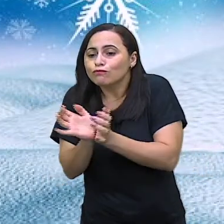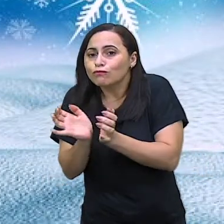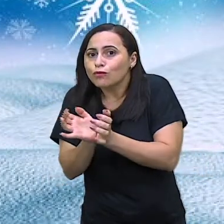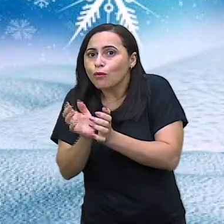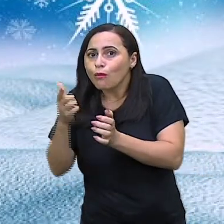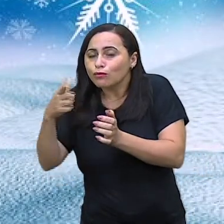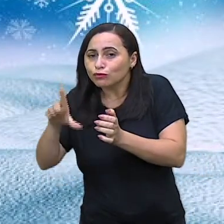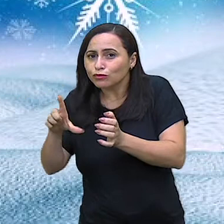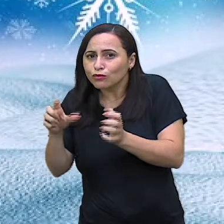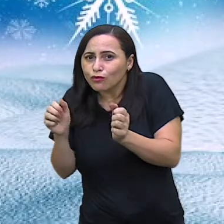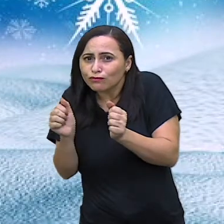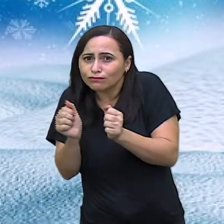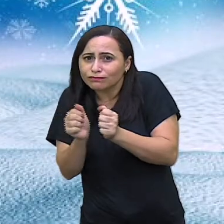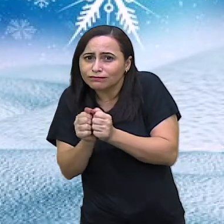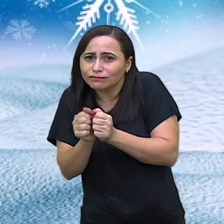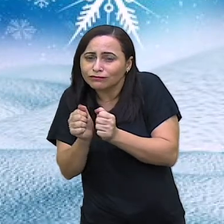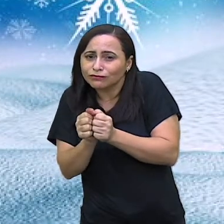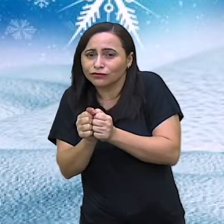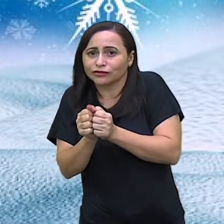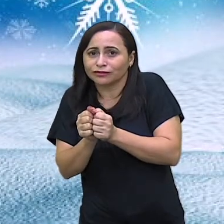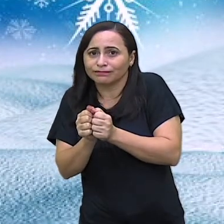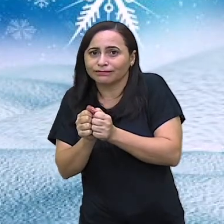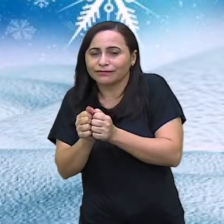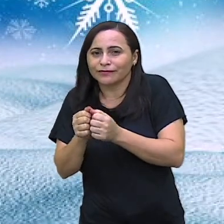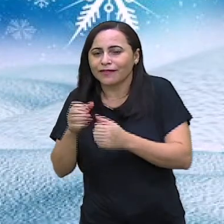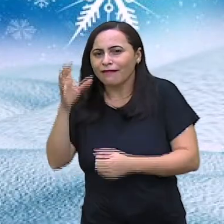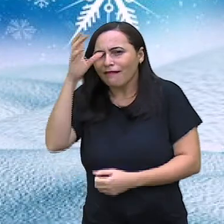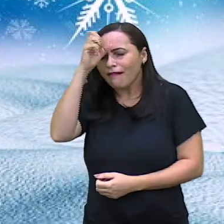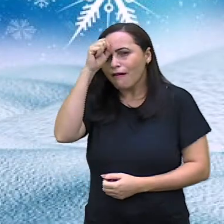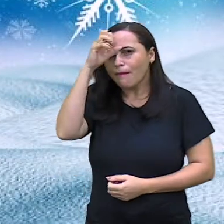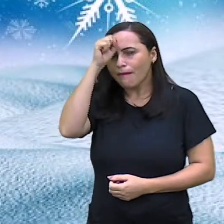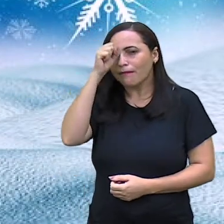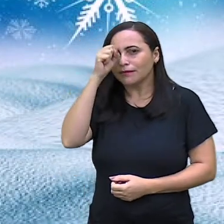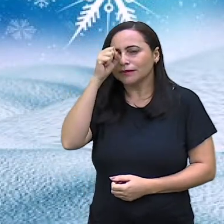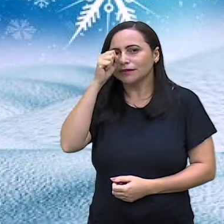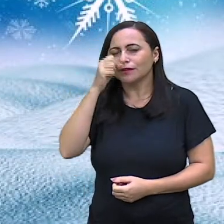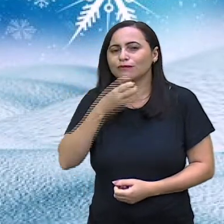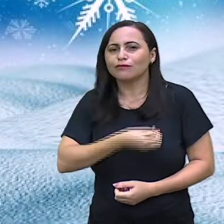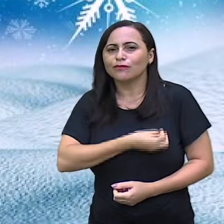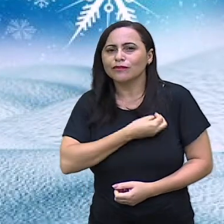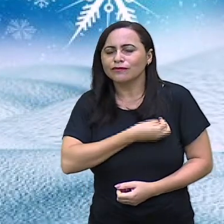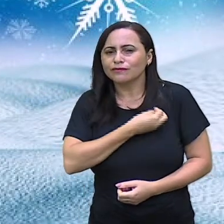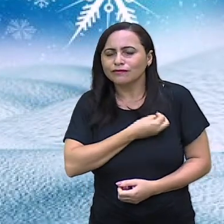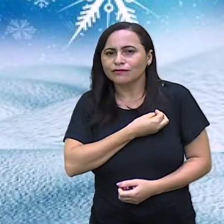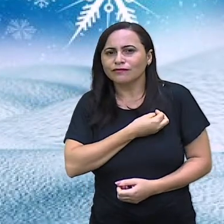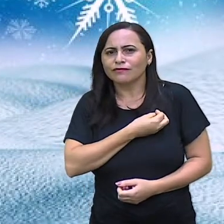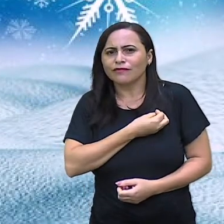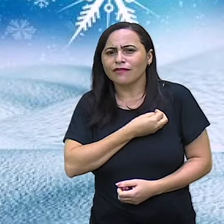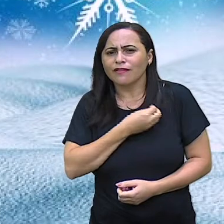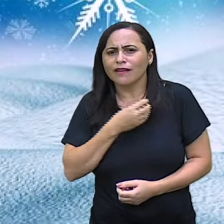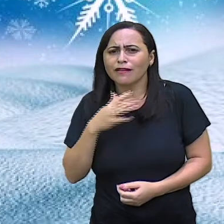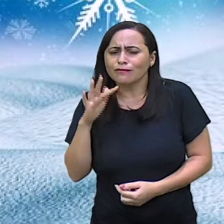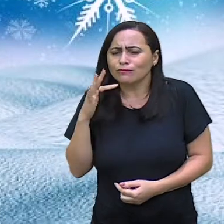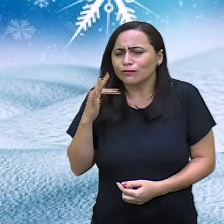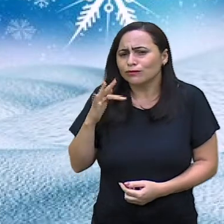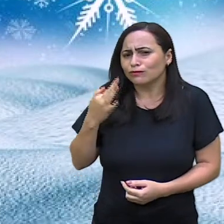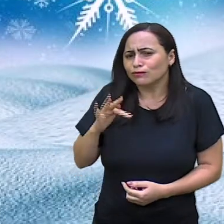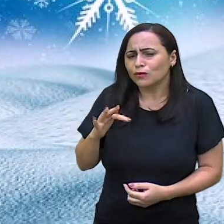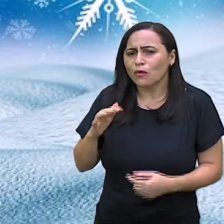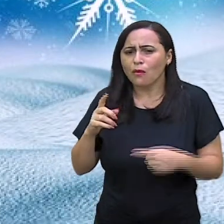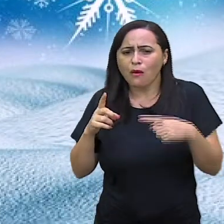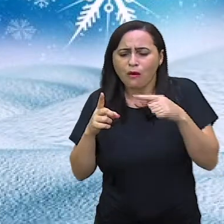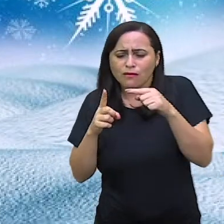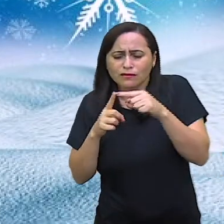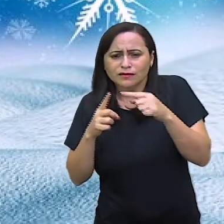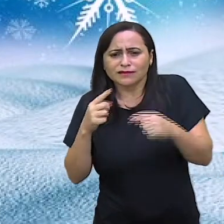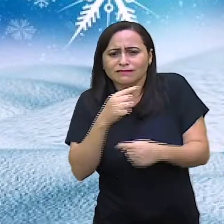Aprenderam, assim, conviveram com as pequenas feridas que a relação muito próxima